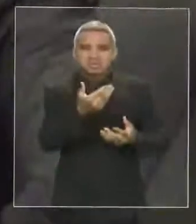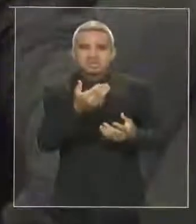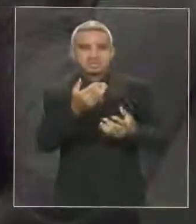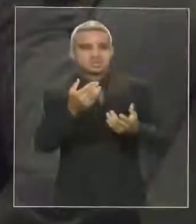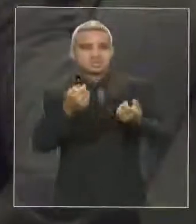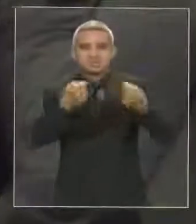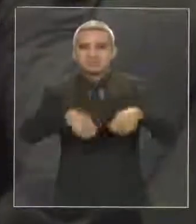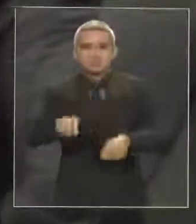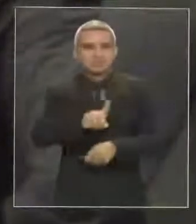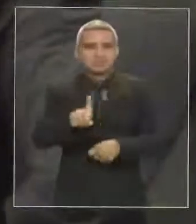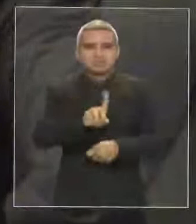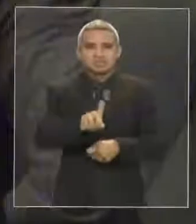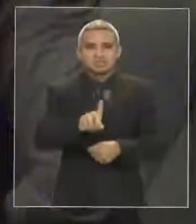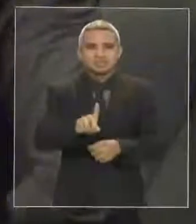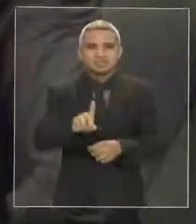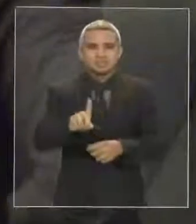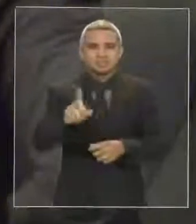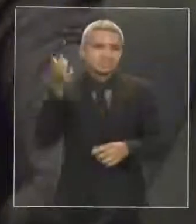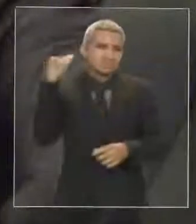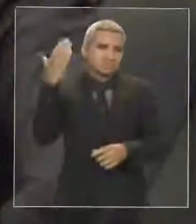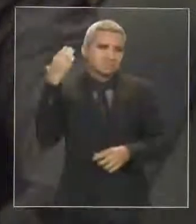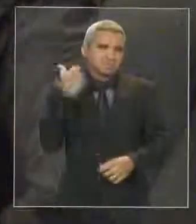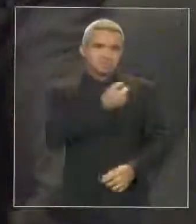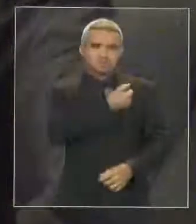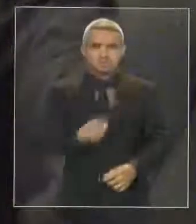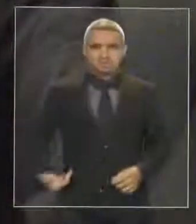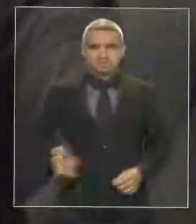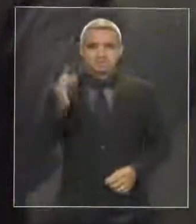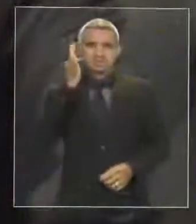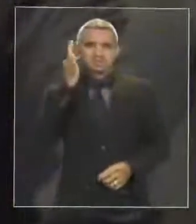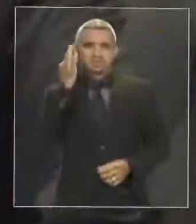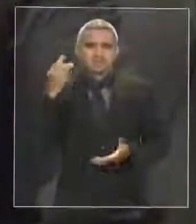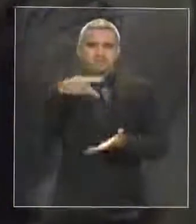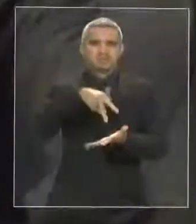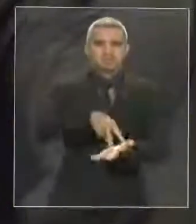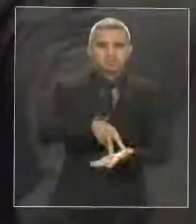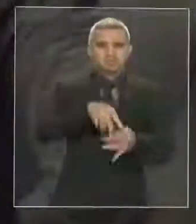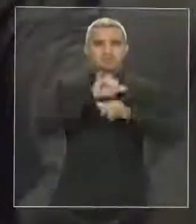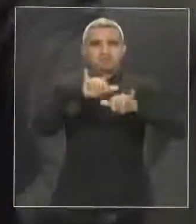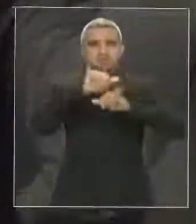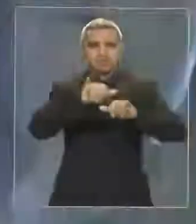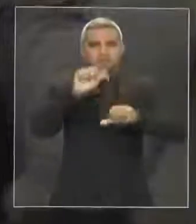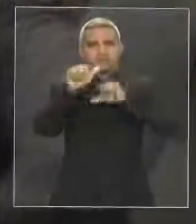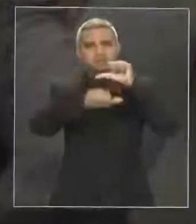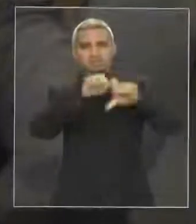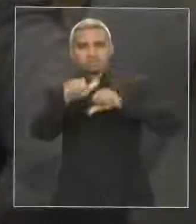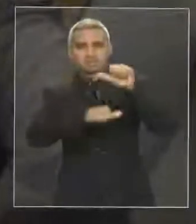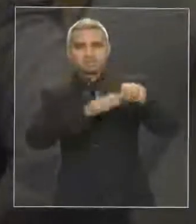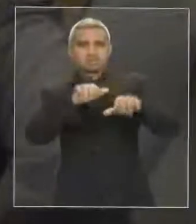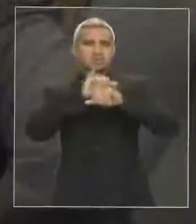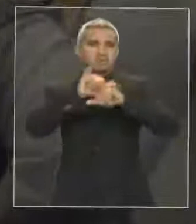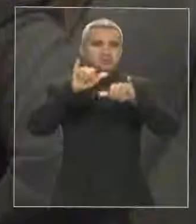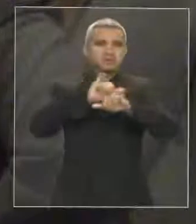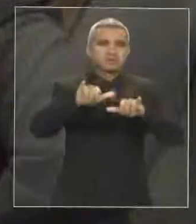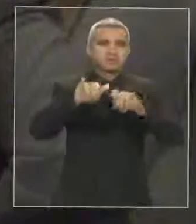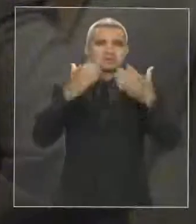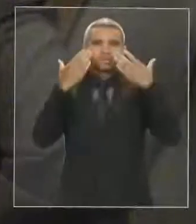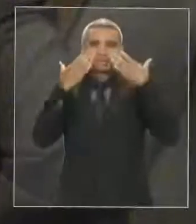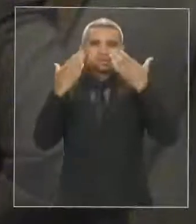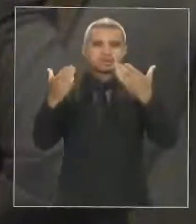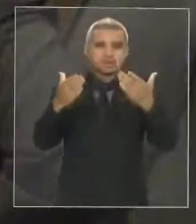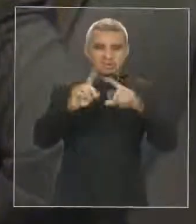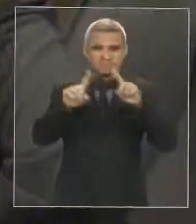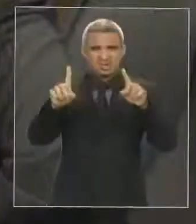pregar a transparência, pregar a mudança, e se negar a endereço de escola.